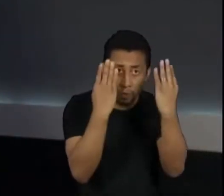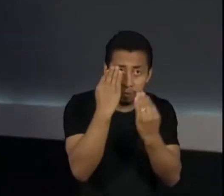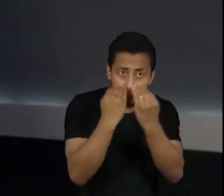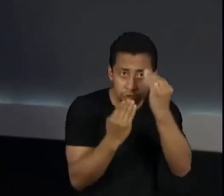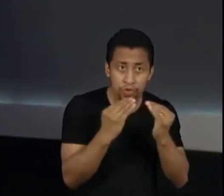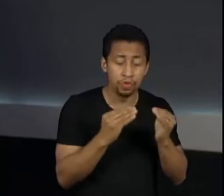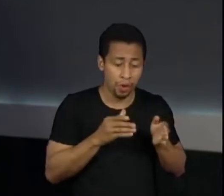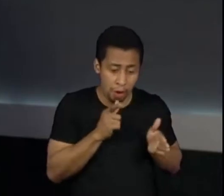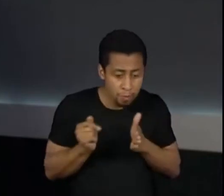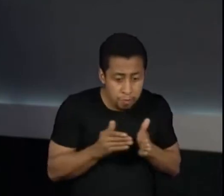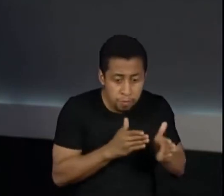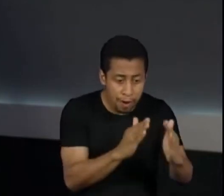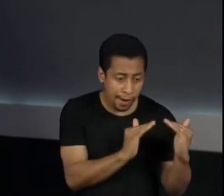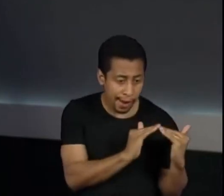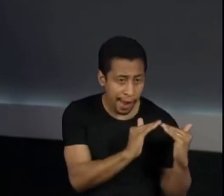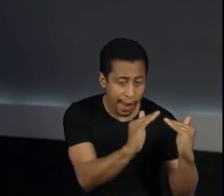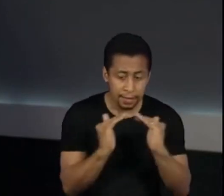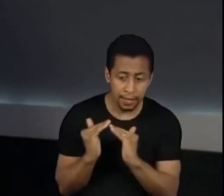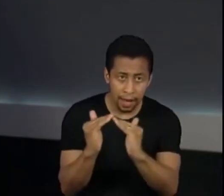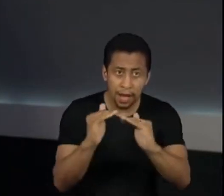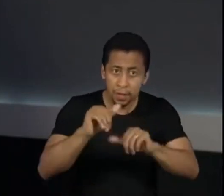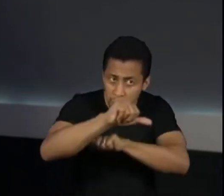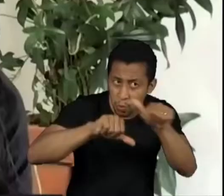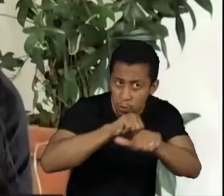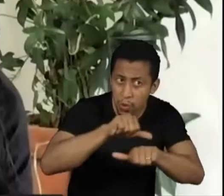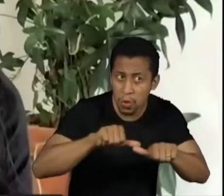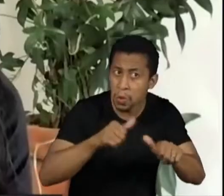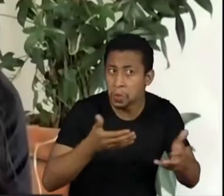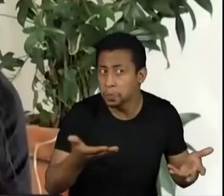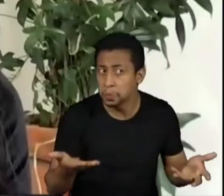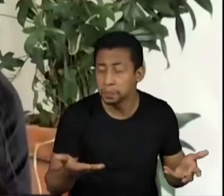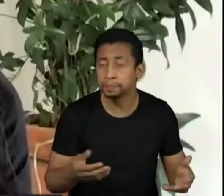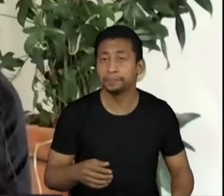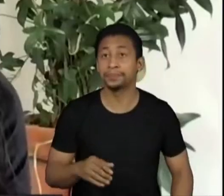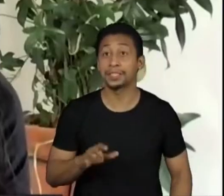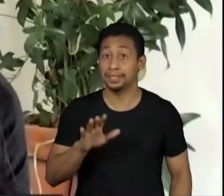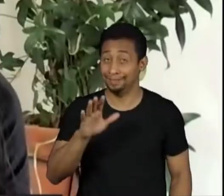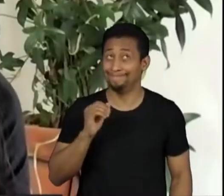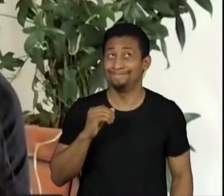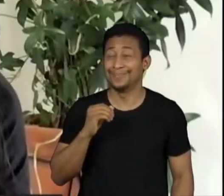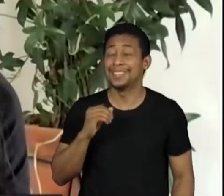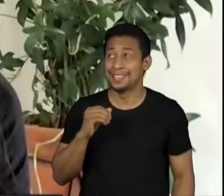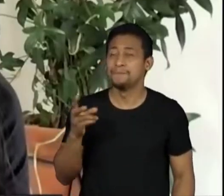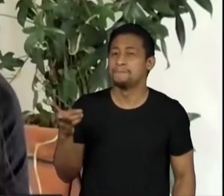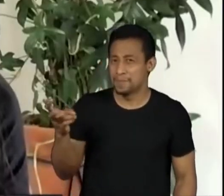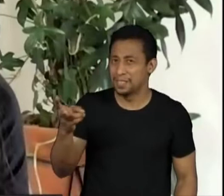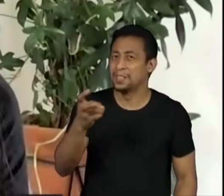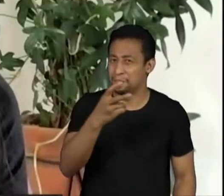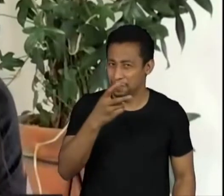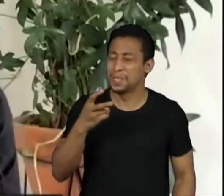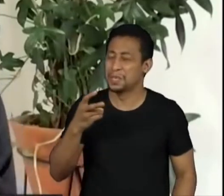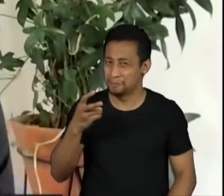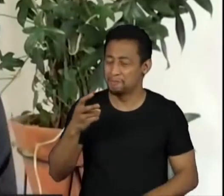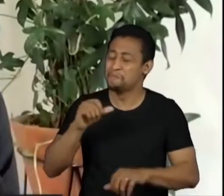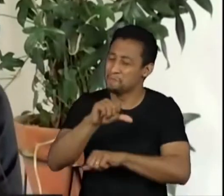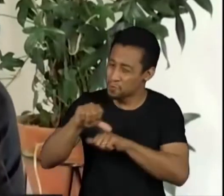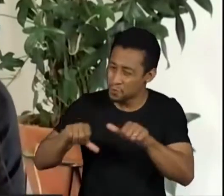anos de indas e vindas nas suas viagens? O pior de tudo que eu posso diagnosticar,